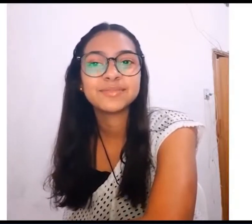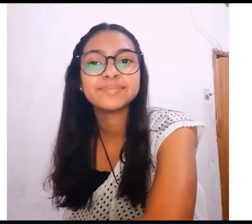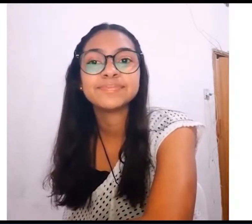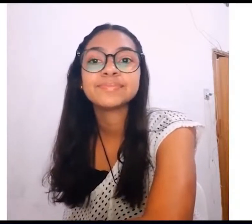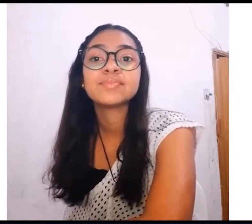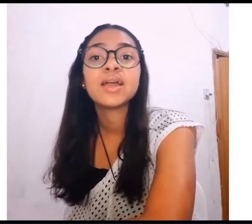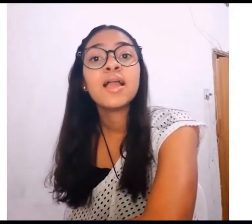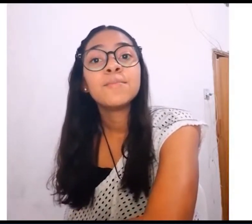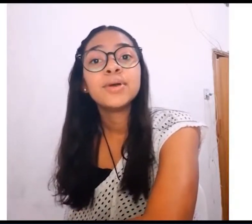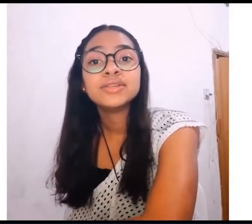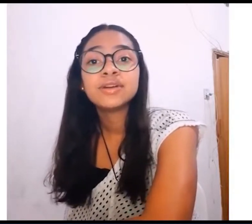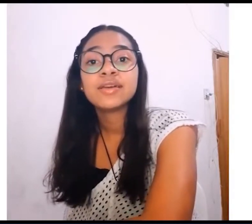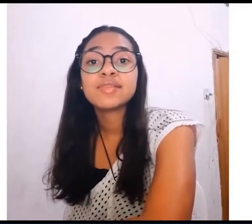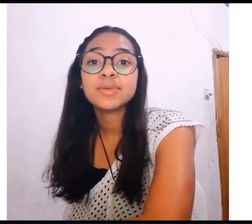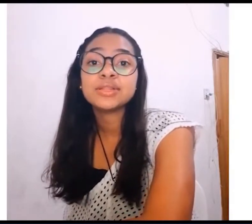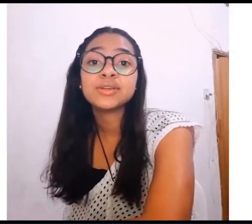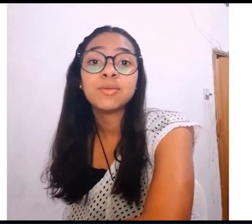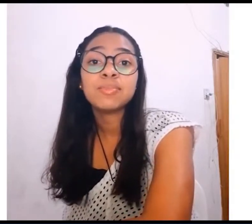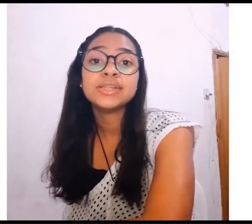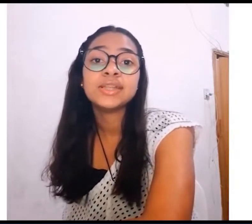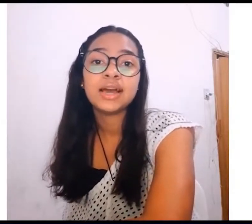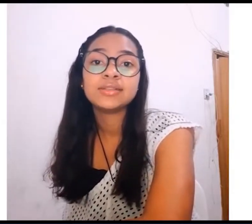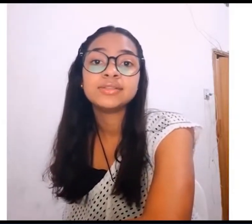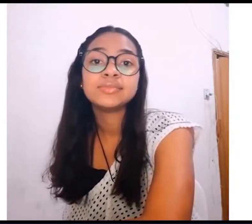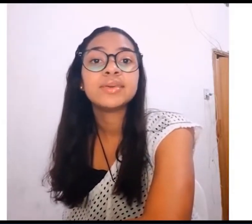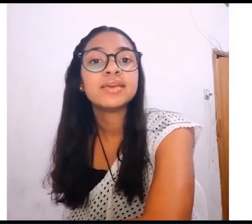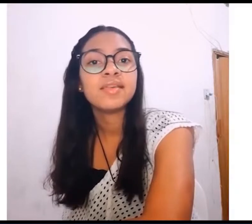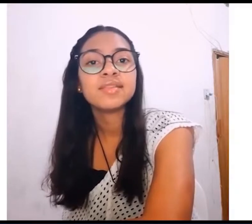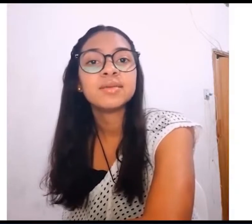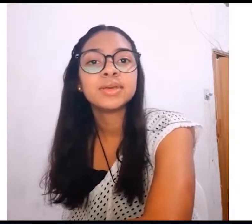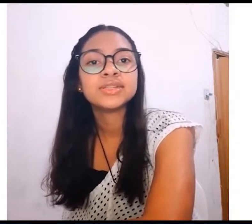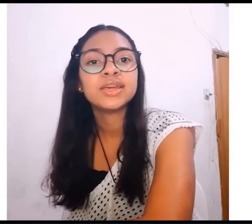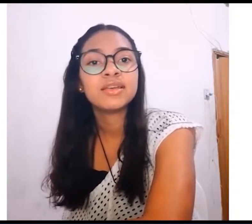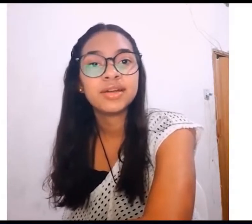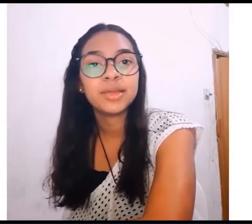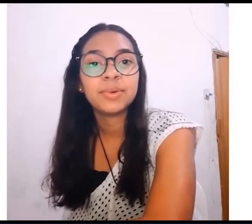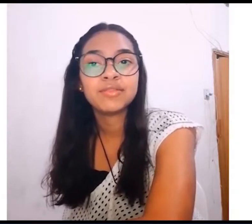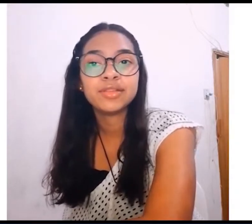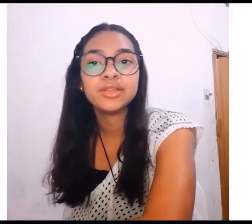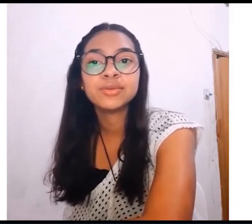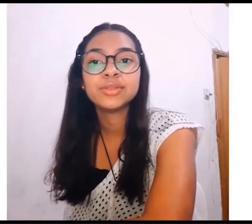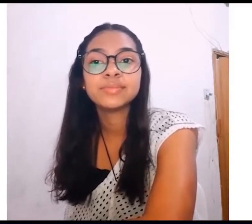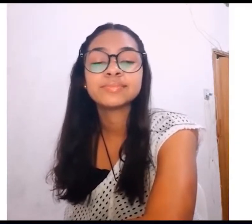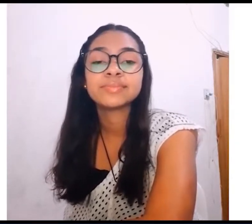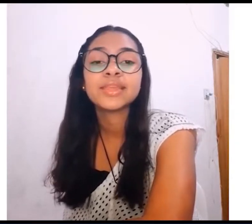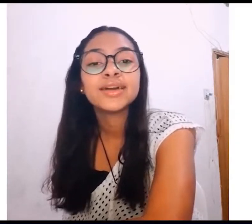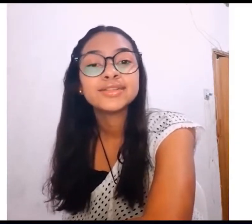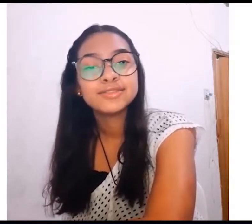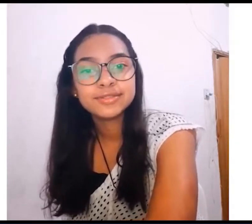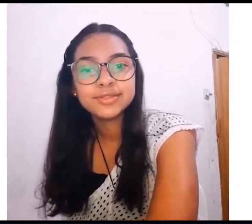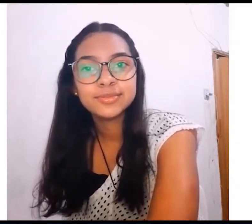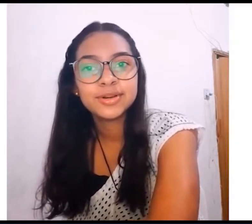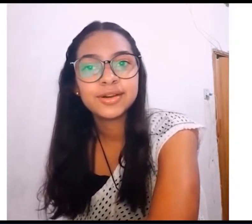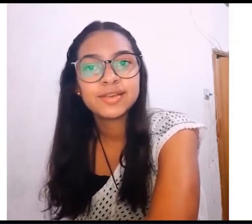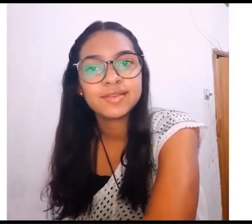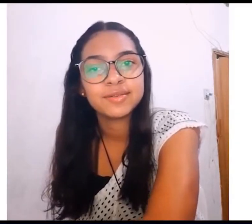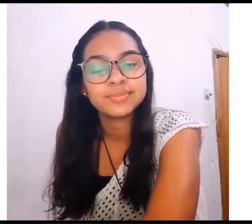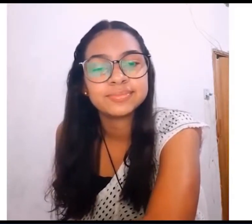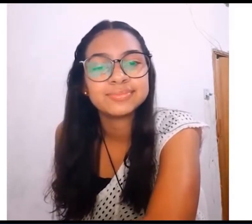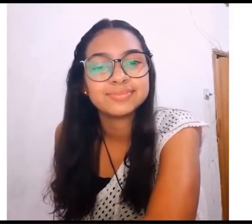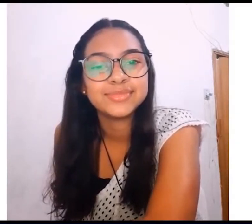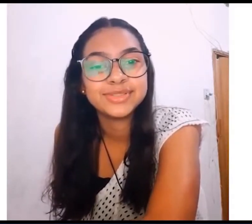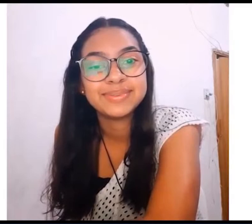dedicação. Pelos conhecimentos compartilhados e ensinamentos que levarei para a vida toda. Do fundo do meu